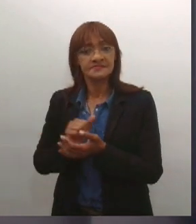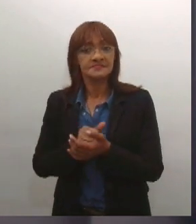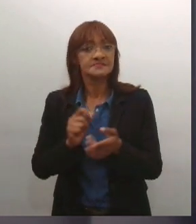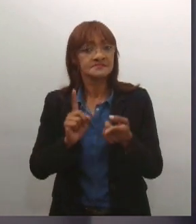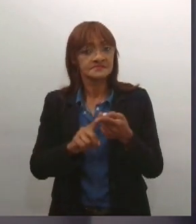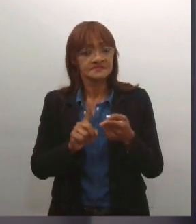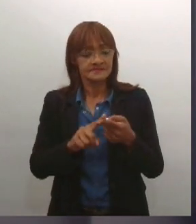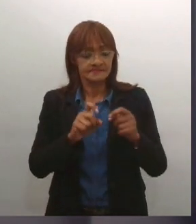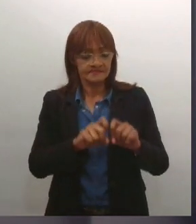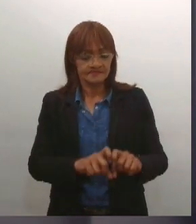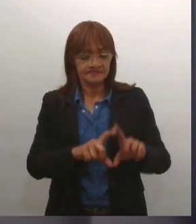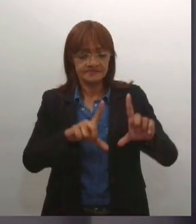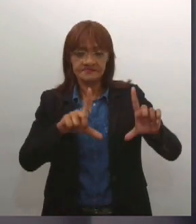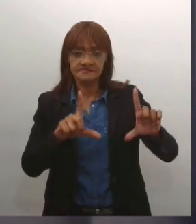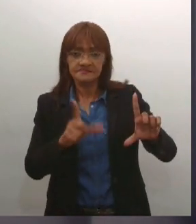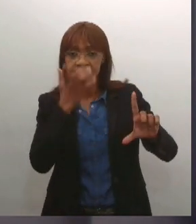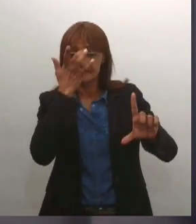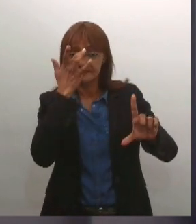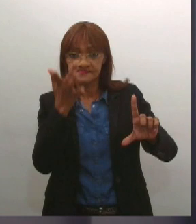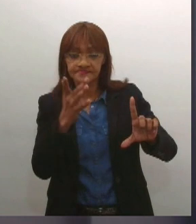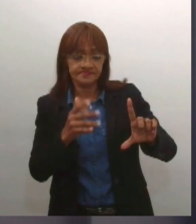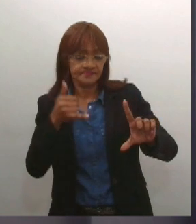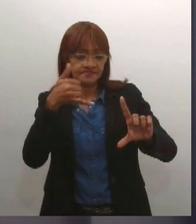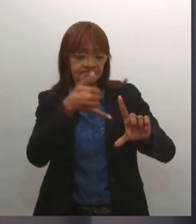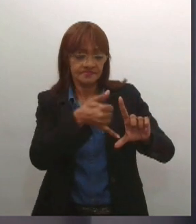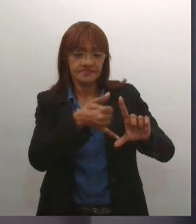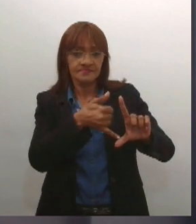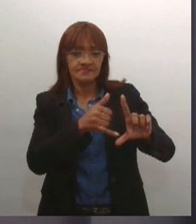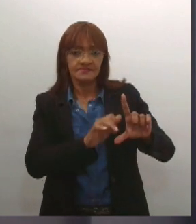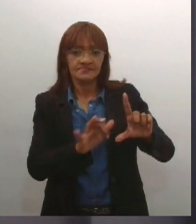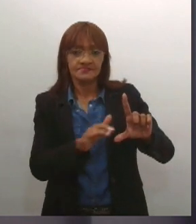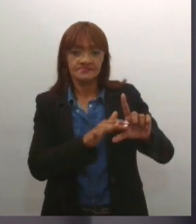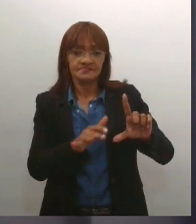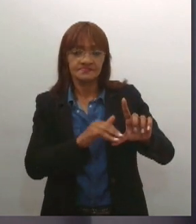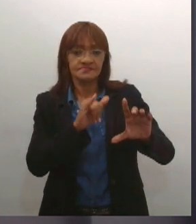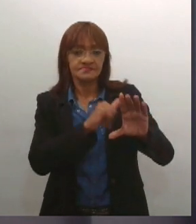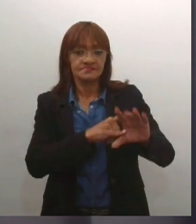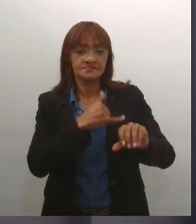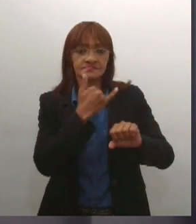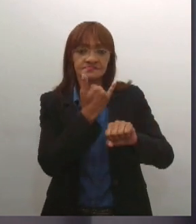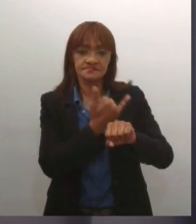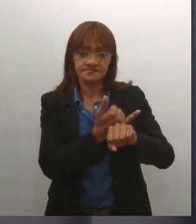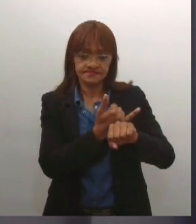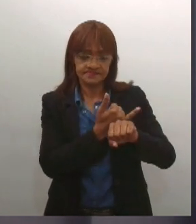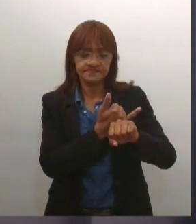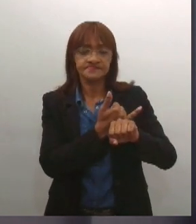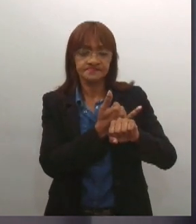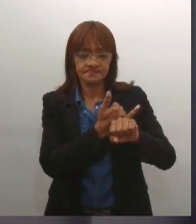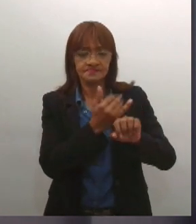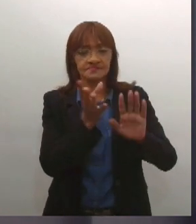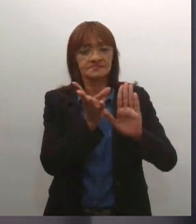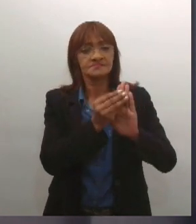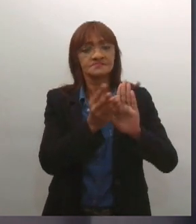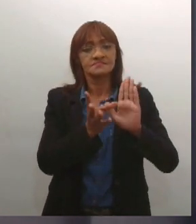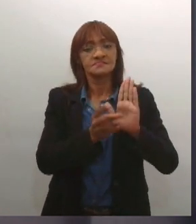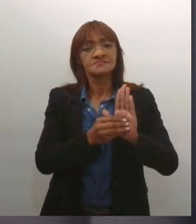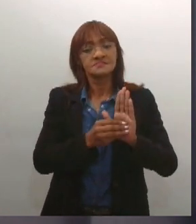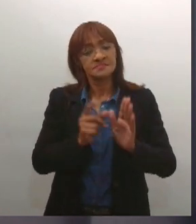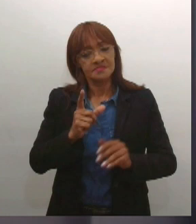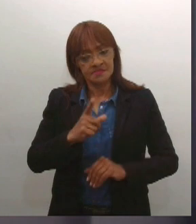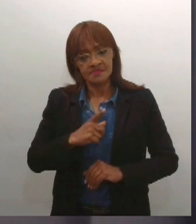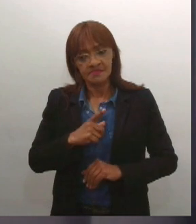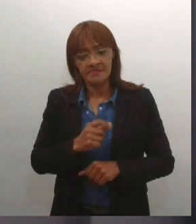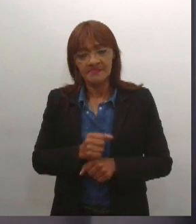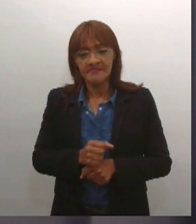para acessar o nosso canal no YouTube, é super fácil. Posicione a câmera do seu celular no QR Code, localizado no canto inferior esquerdo da tela, e você será direcionado.